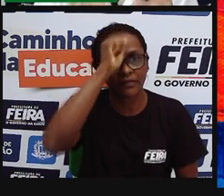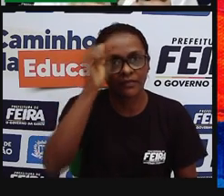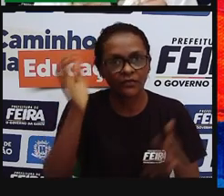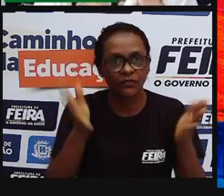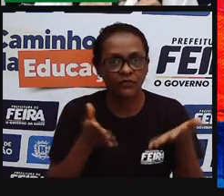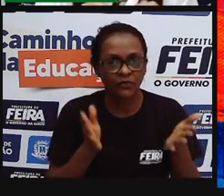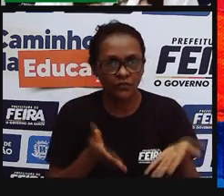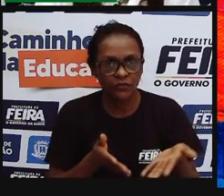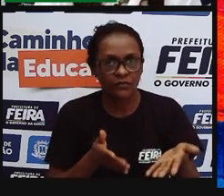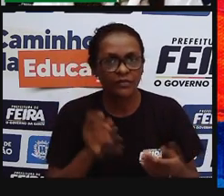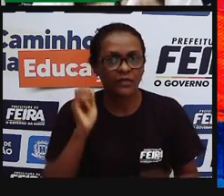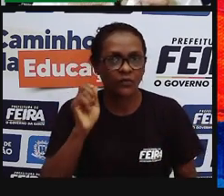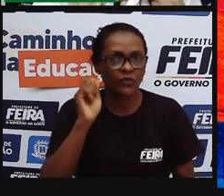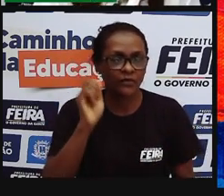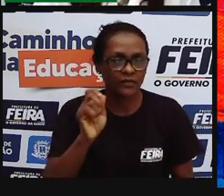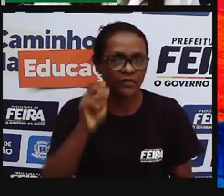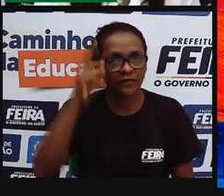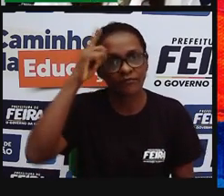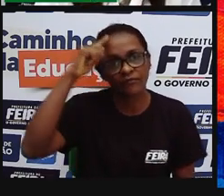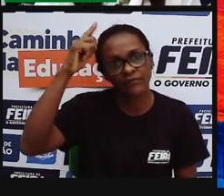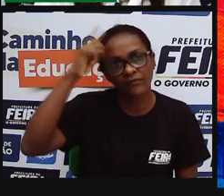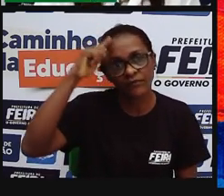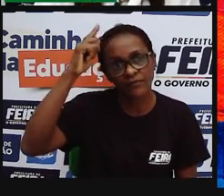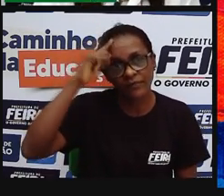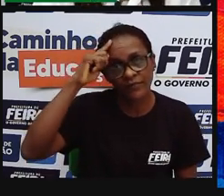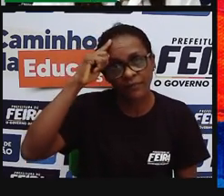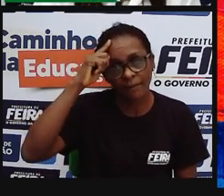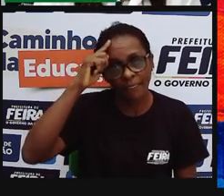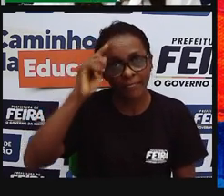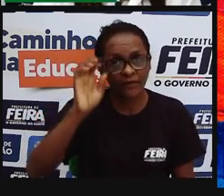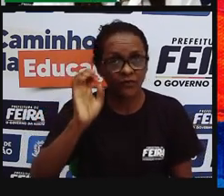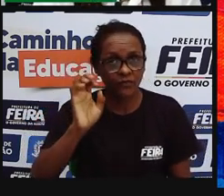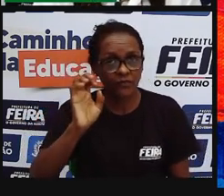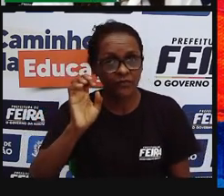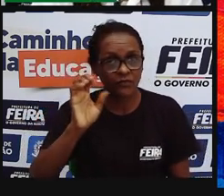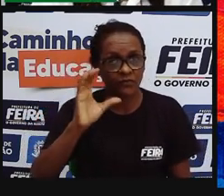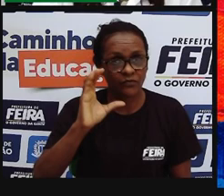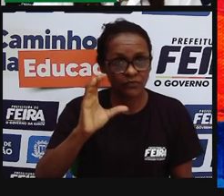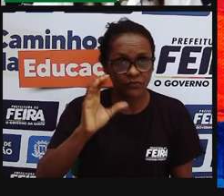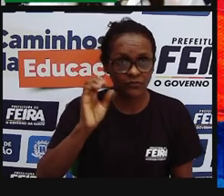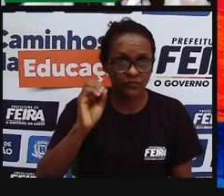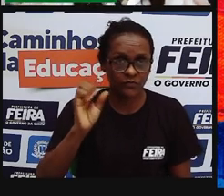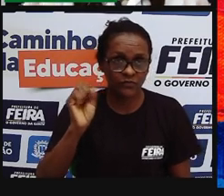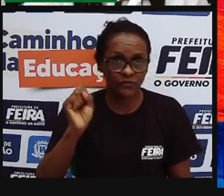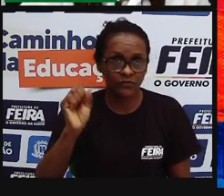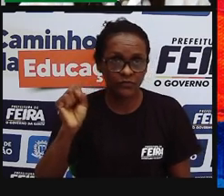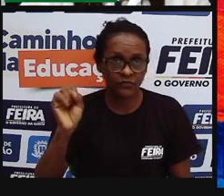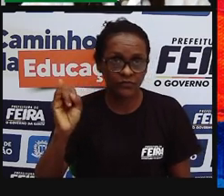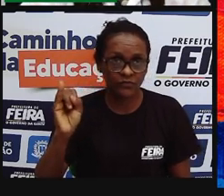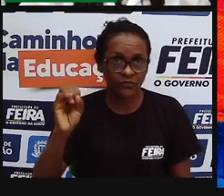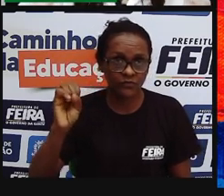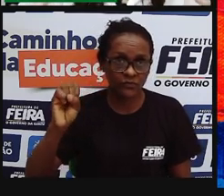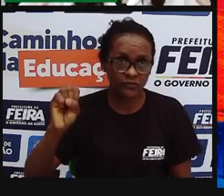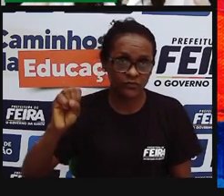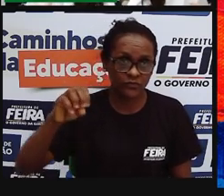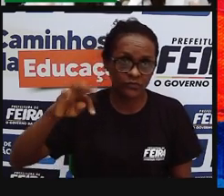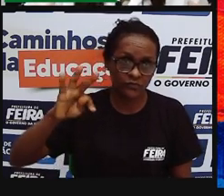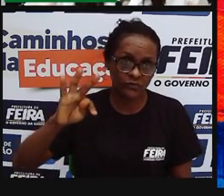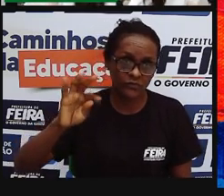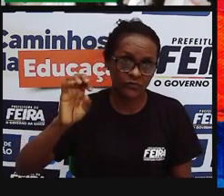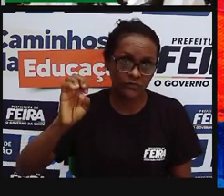que quando a gente pensa, esses ecossistemas, né, de uma maneira macro, de uma maneira mais